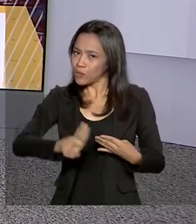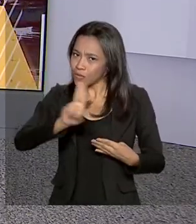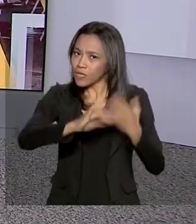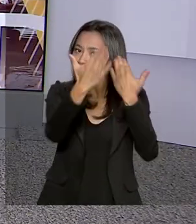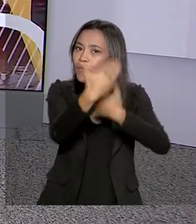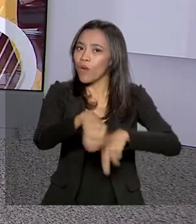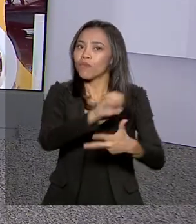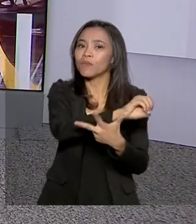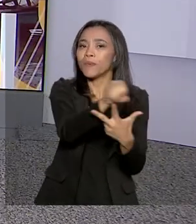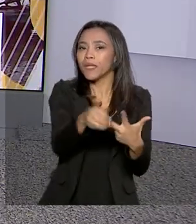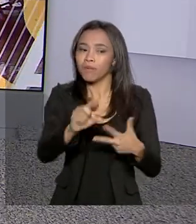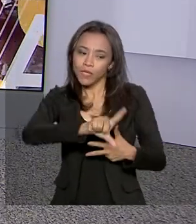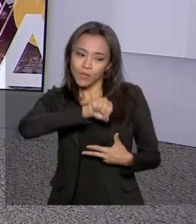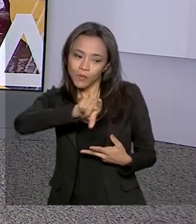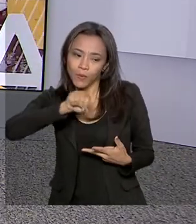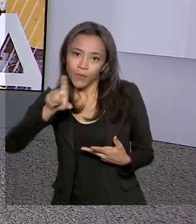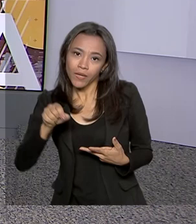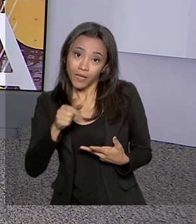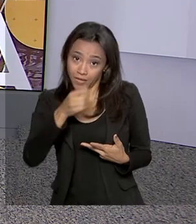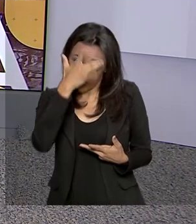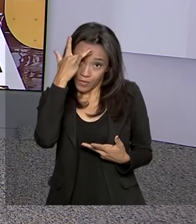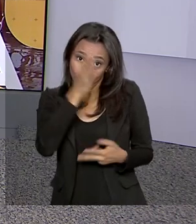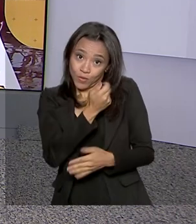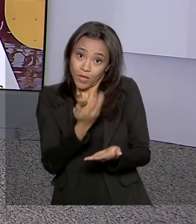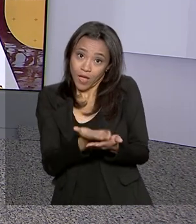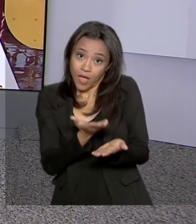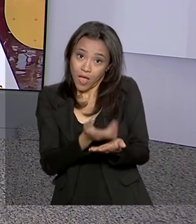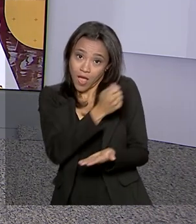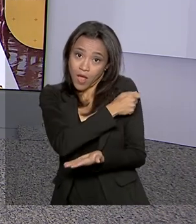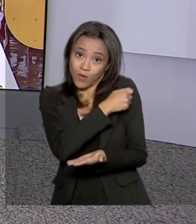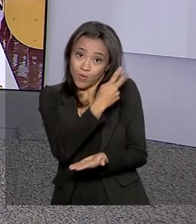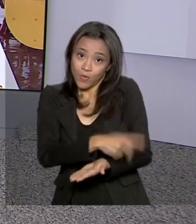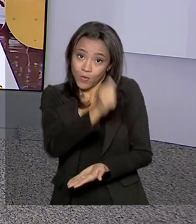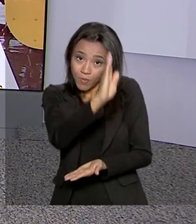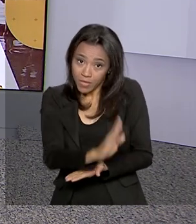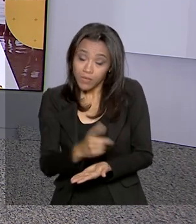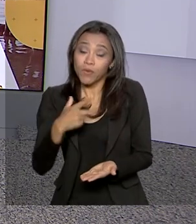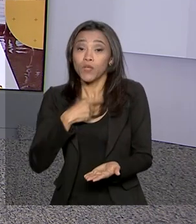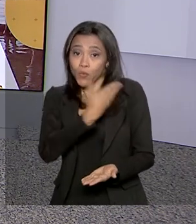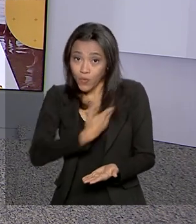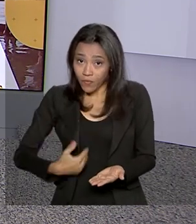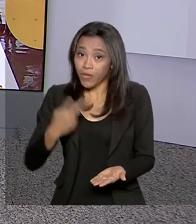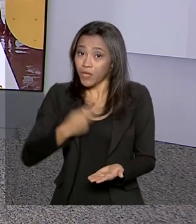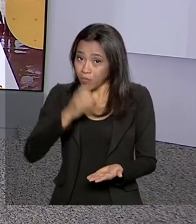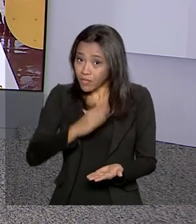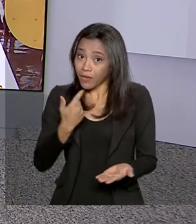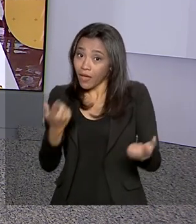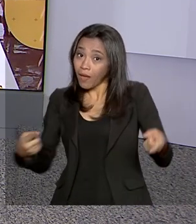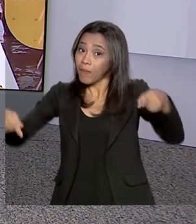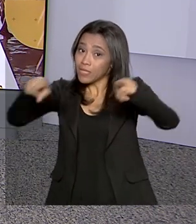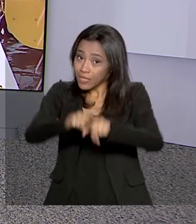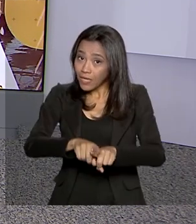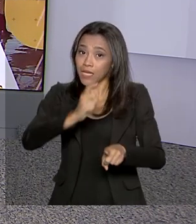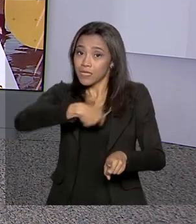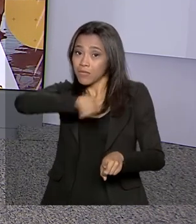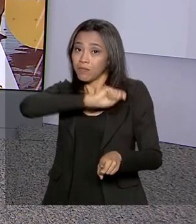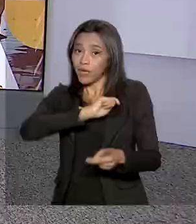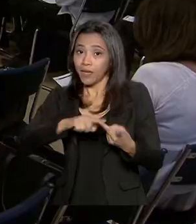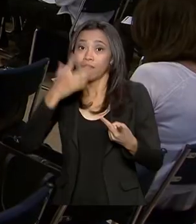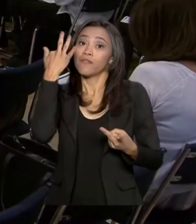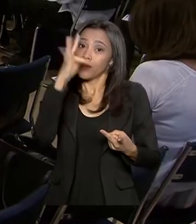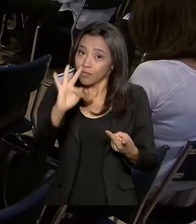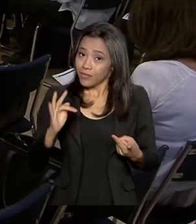para selecionar brasileiros. E o governo quer ampliar as parcerias com outros países. Espanha e França estão na lista.